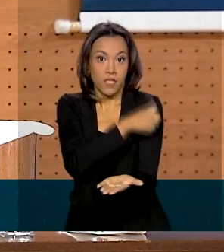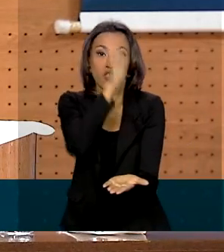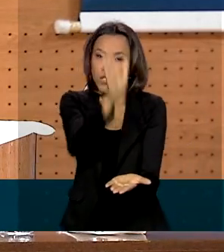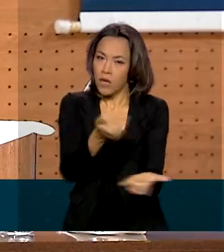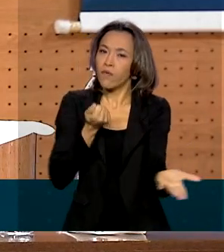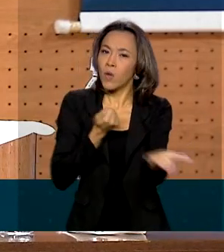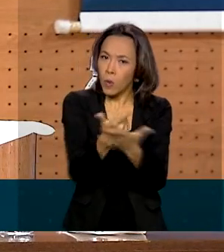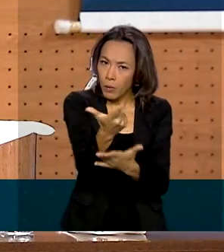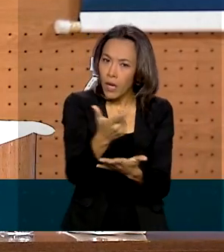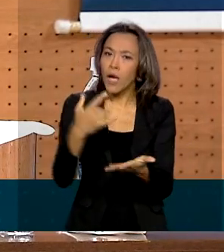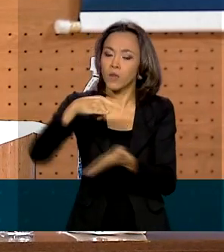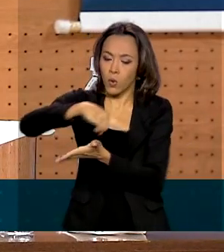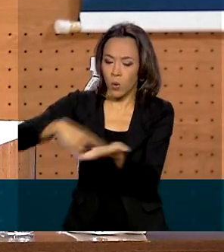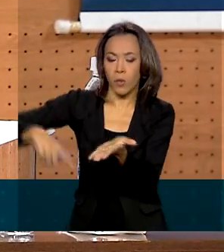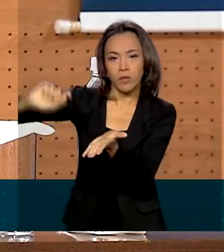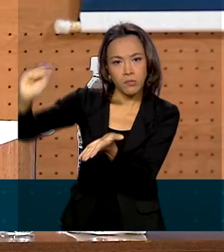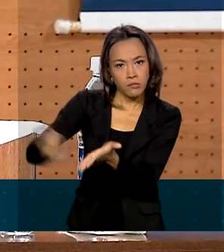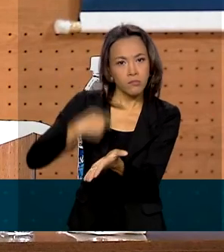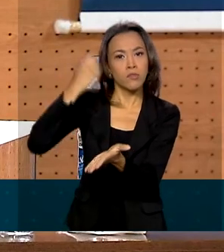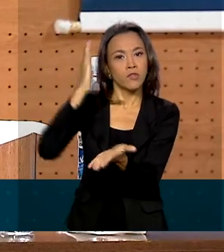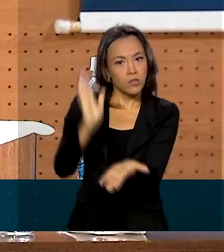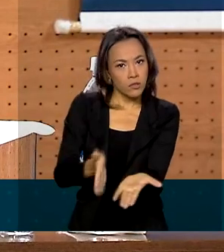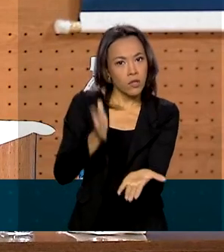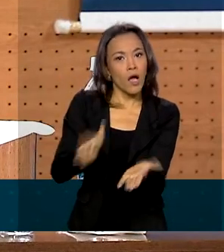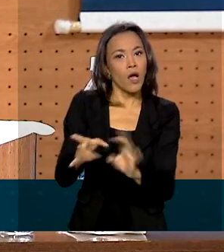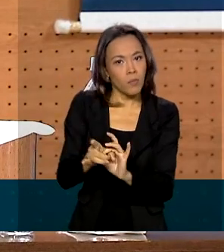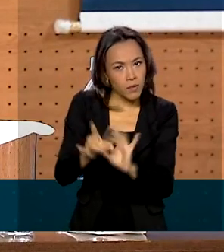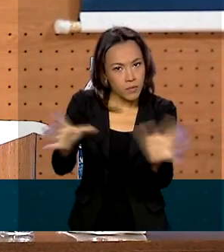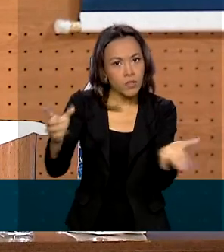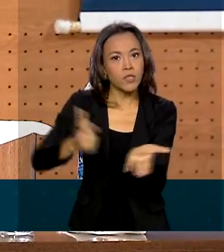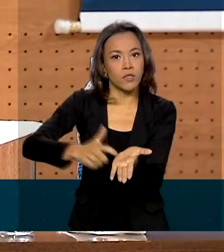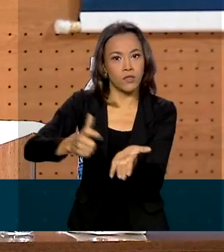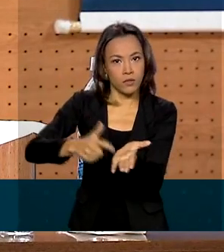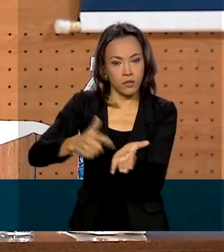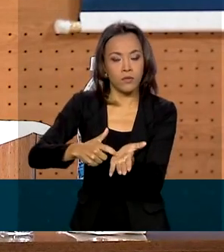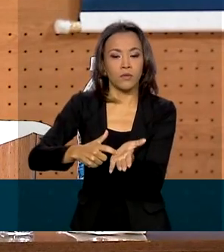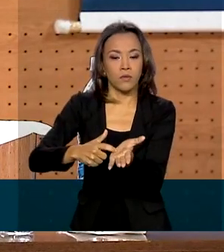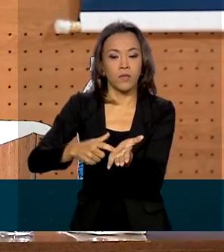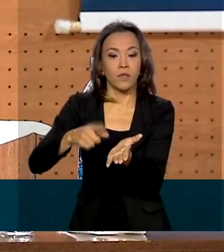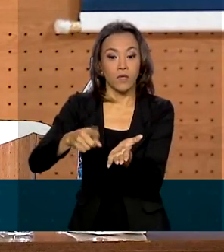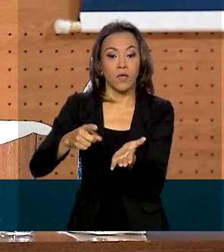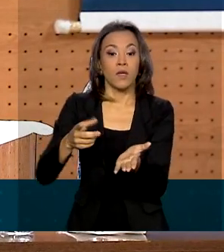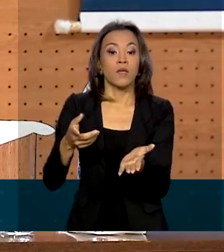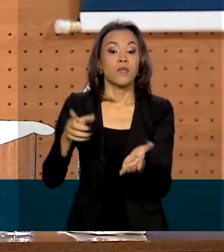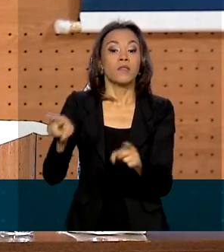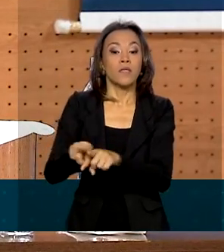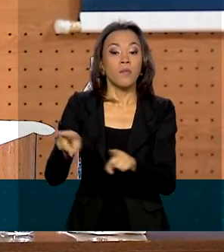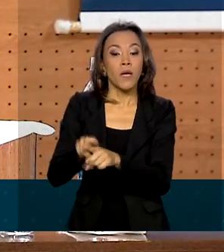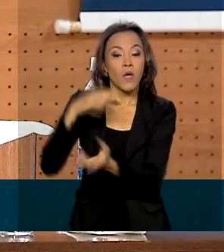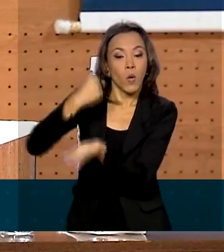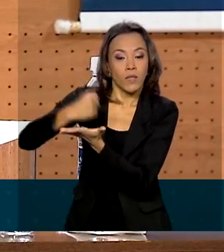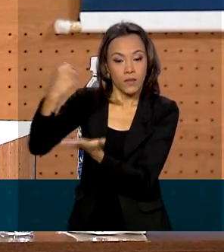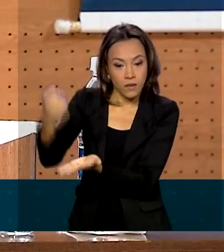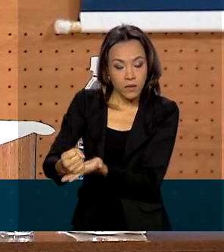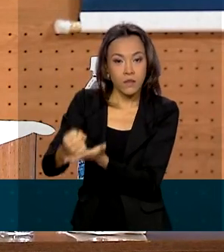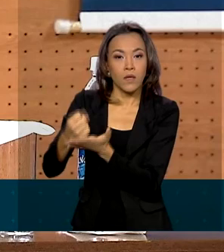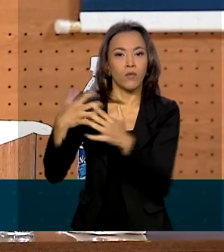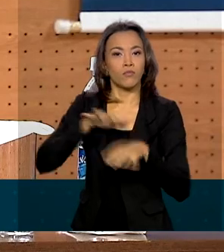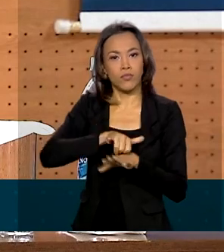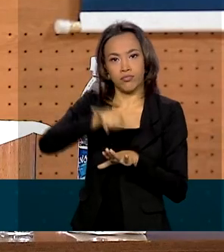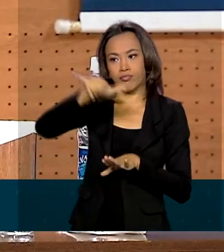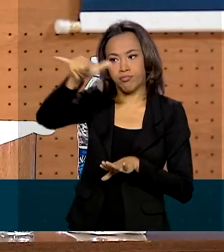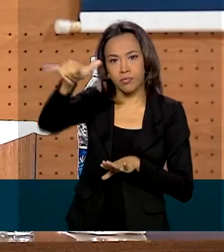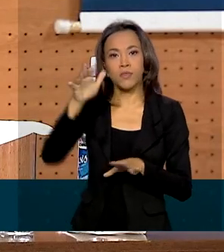emitido e assinado, documento de importação, autorização aqui emitido e assinado, contratação do transporte aéreo